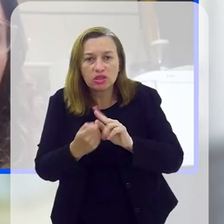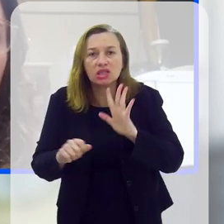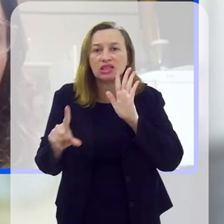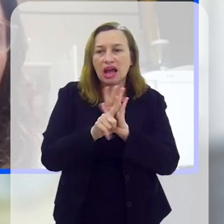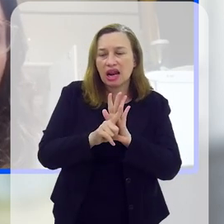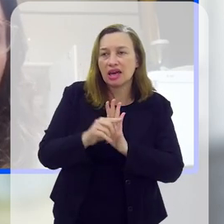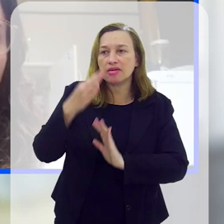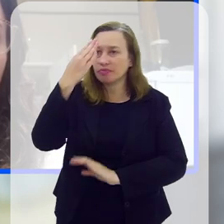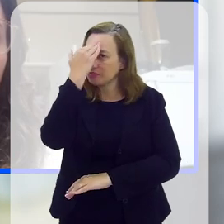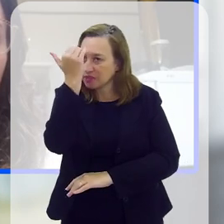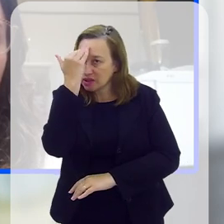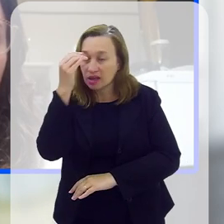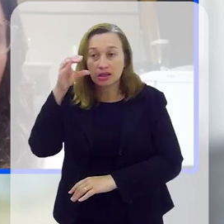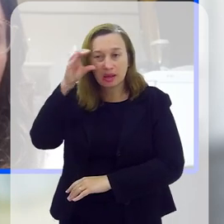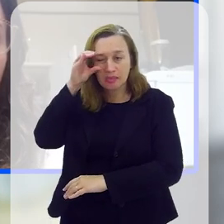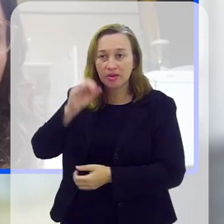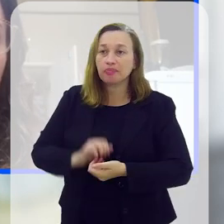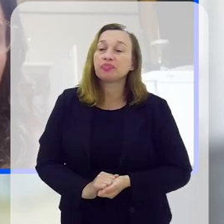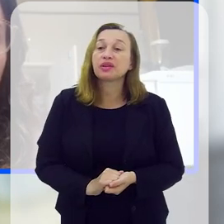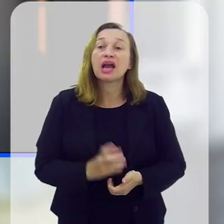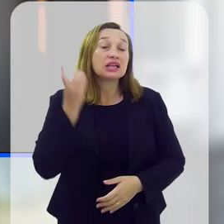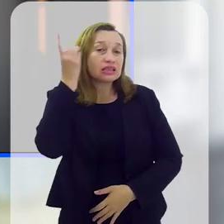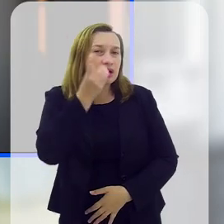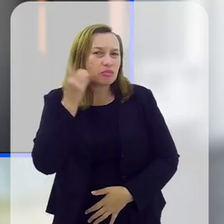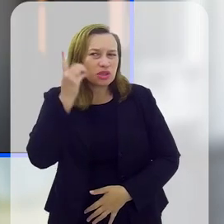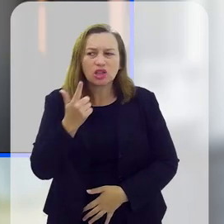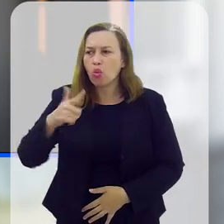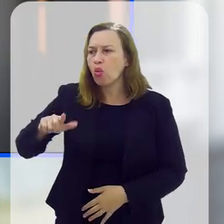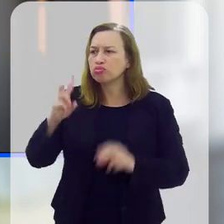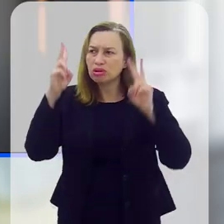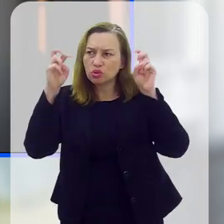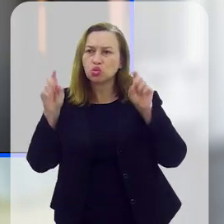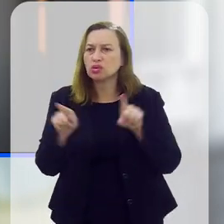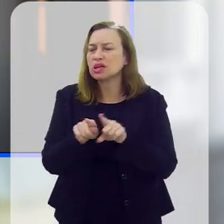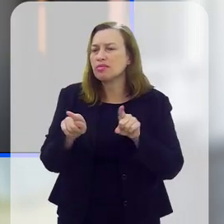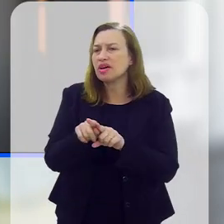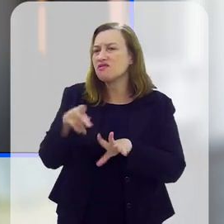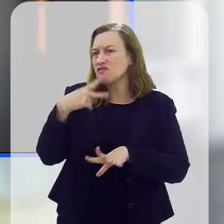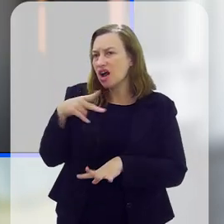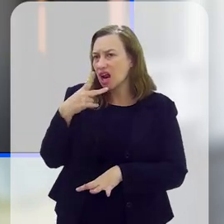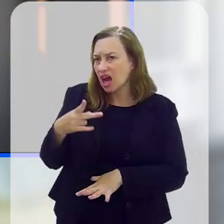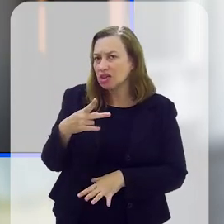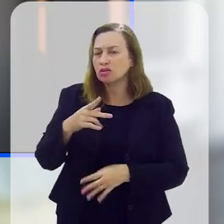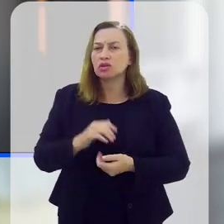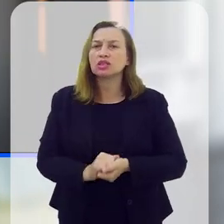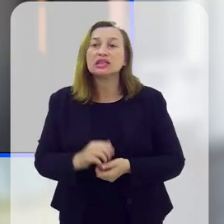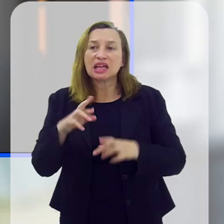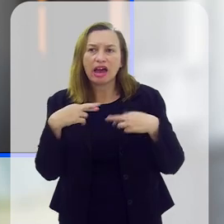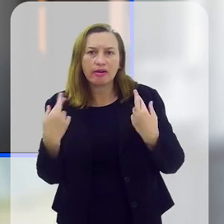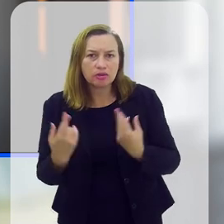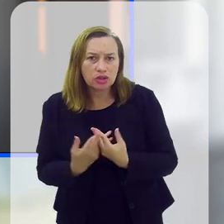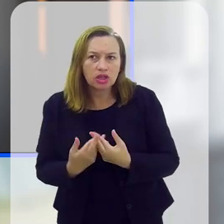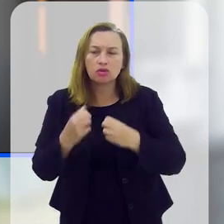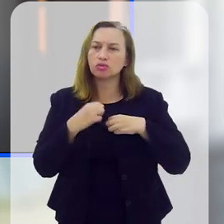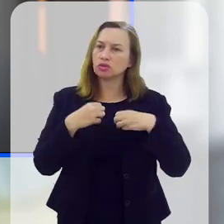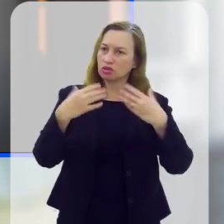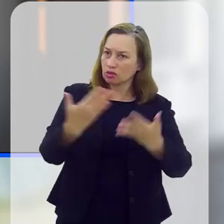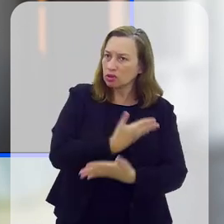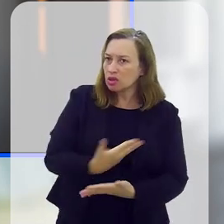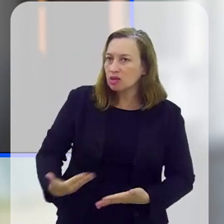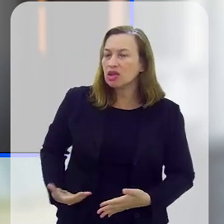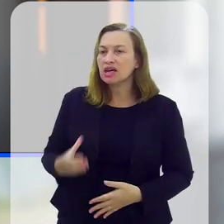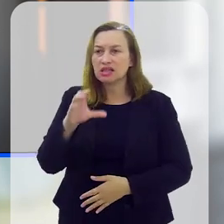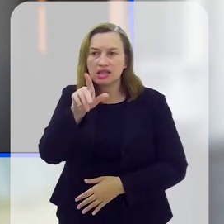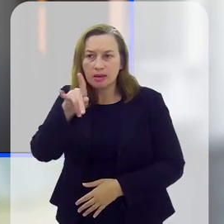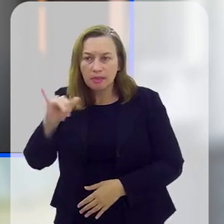necessidade de uma alteração da lei Magadapenha. É, deputada, é outro assunto que foi muito falado também nas reuniões, nas